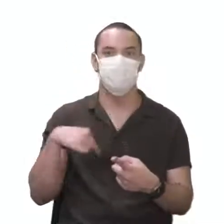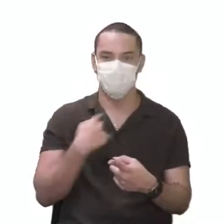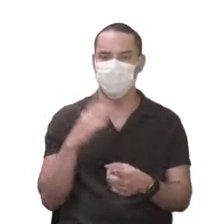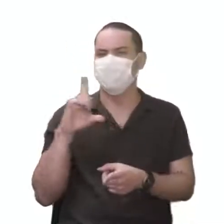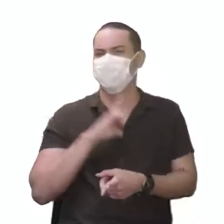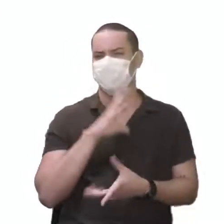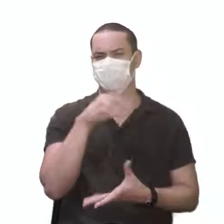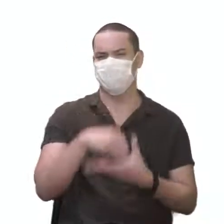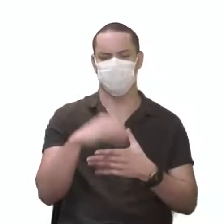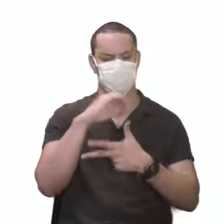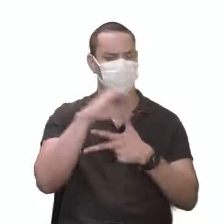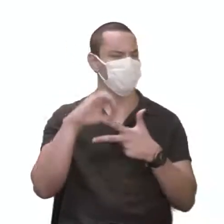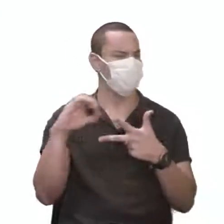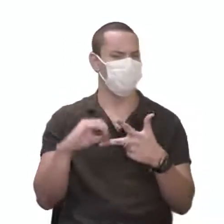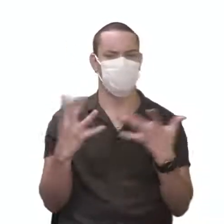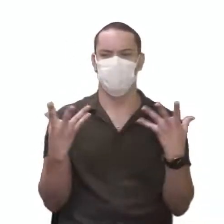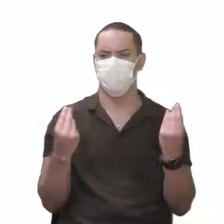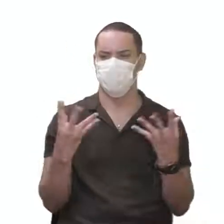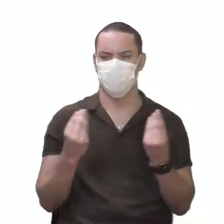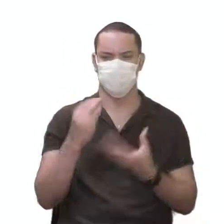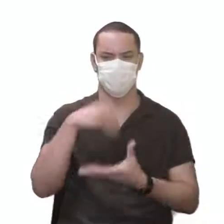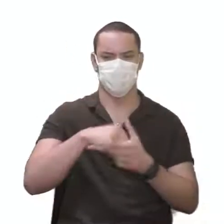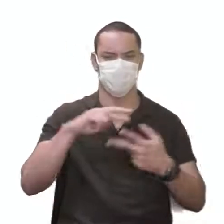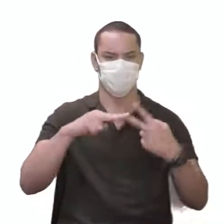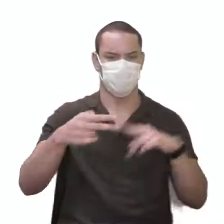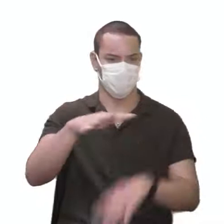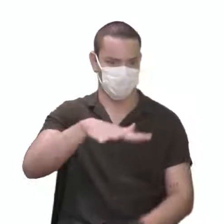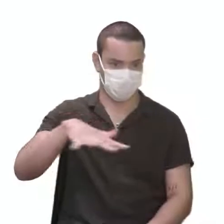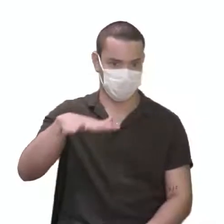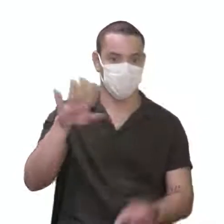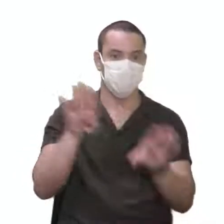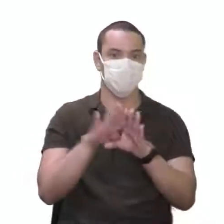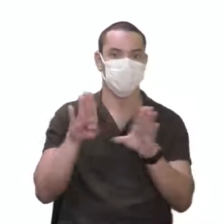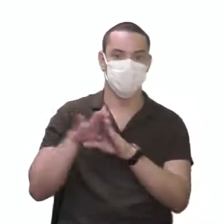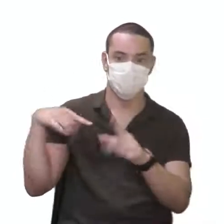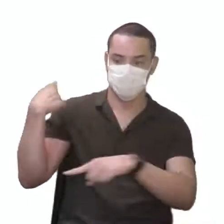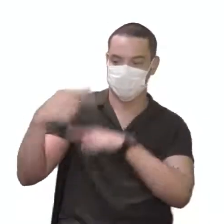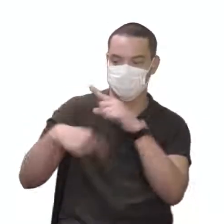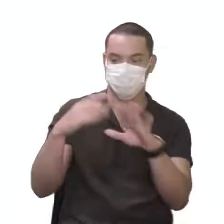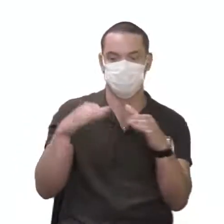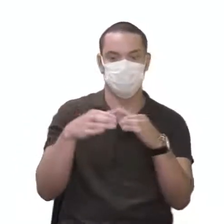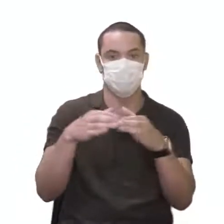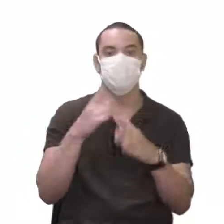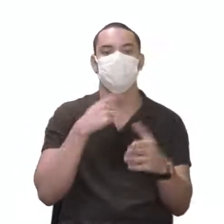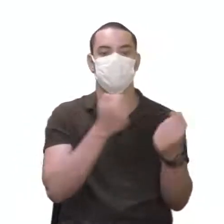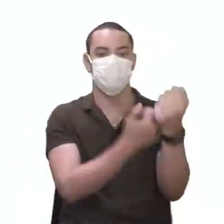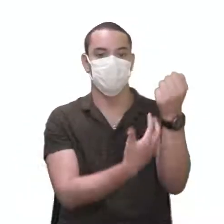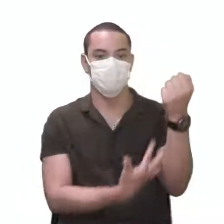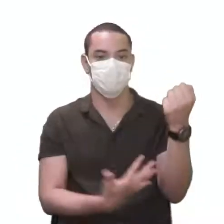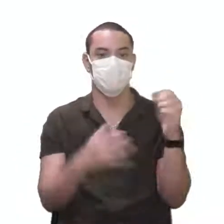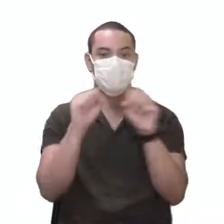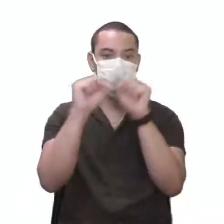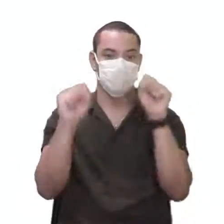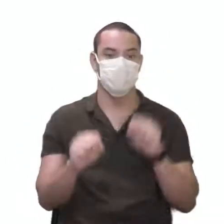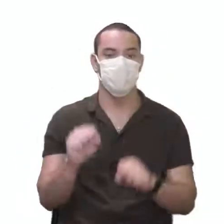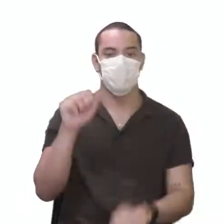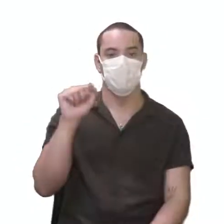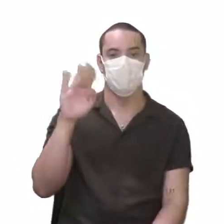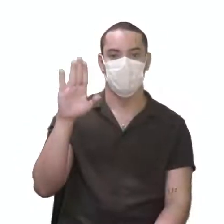questões de Enem, quando puxarem para a parte da genética. A herança dos grupos sanguíneos, sistema ABO e RH.